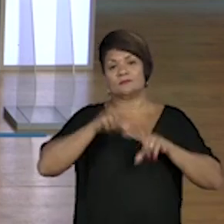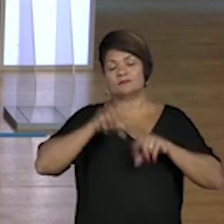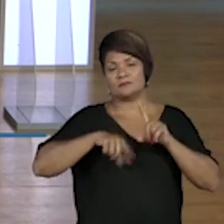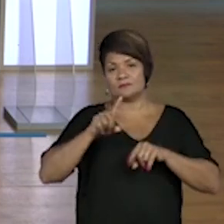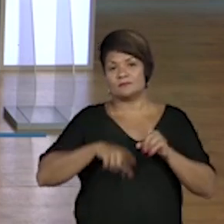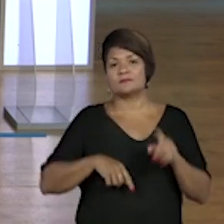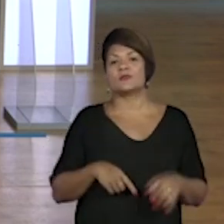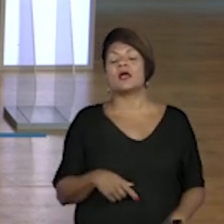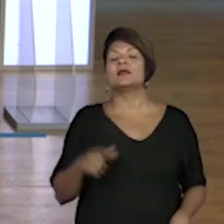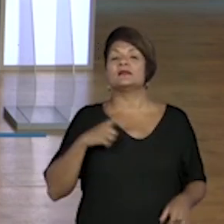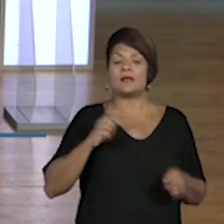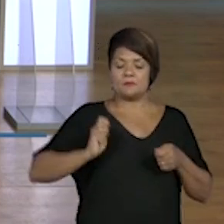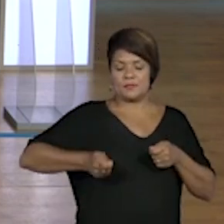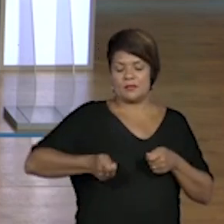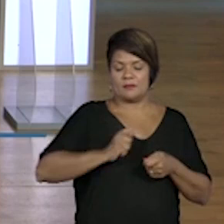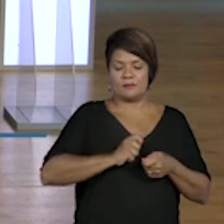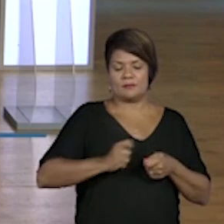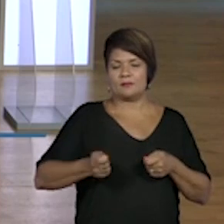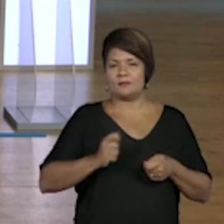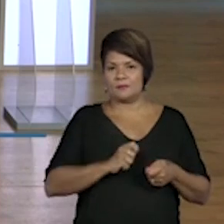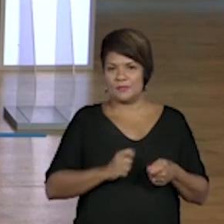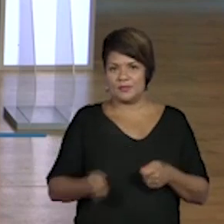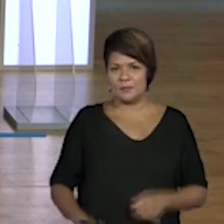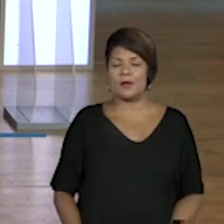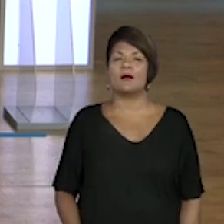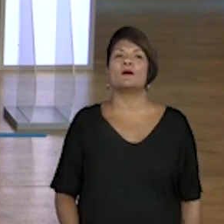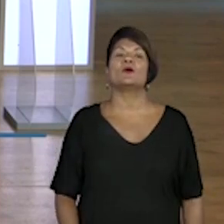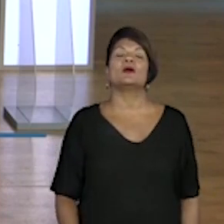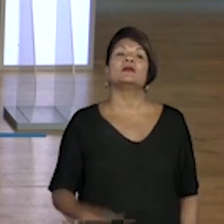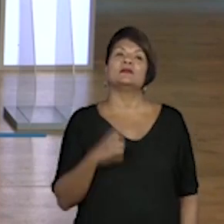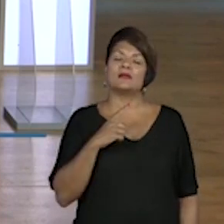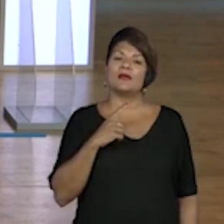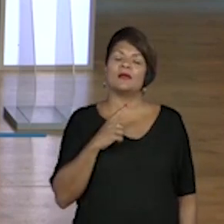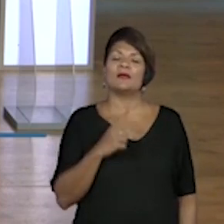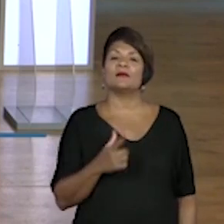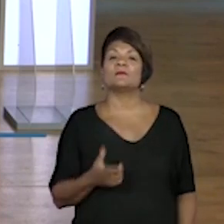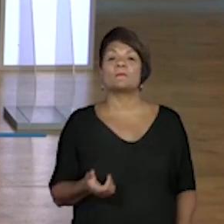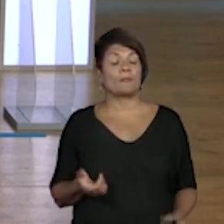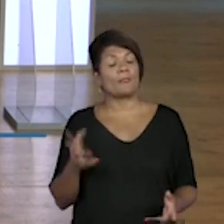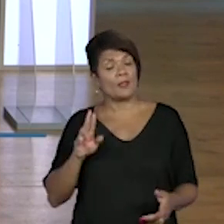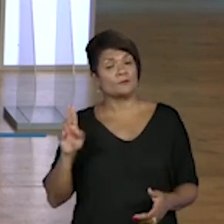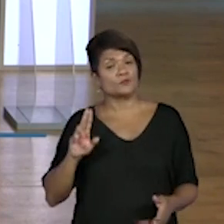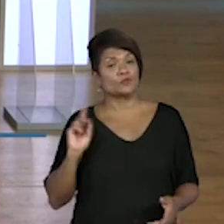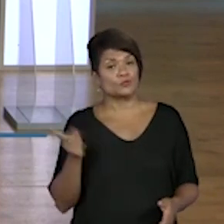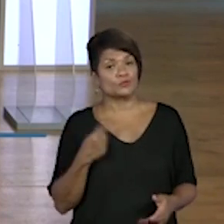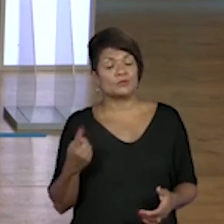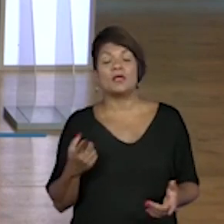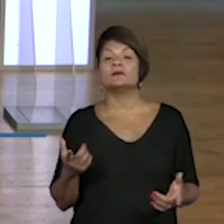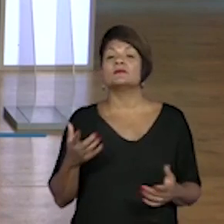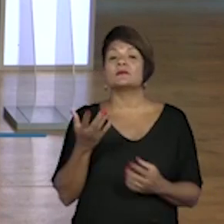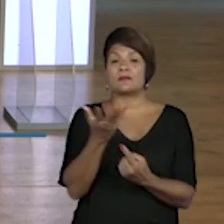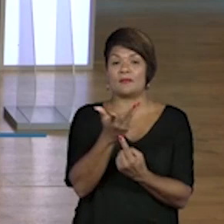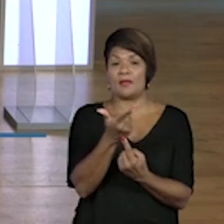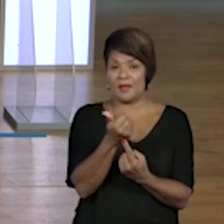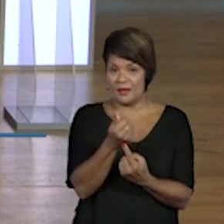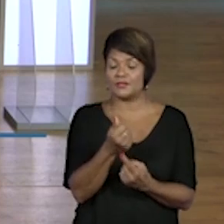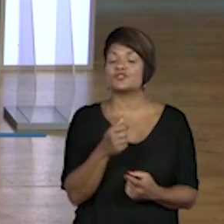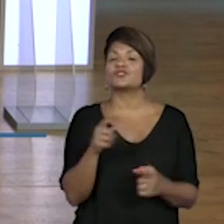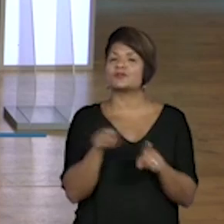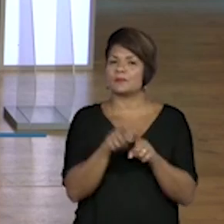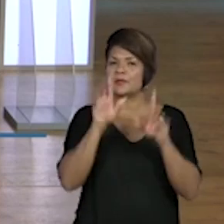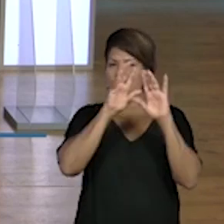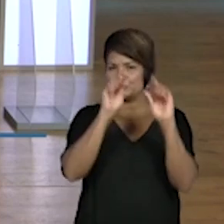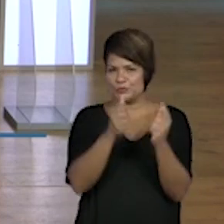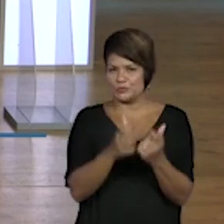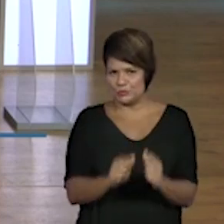como o berimbau. Então, quer dizer, que a gente acaba utilizando. Na arte também, as esculturas,